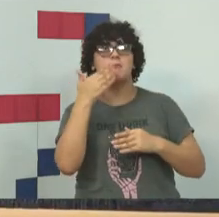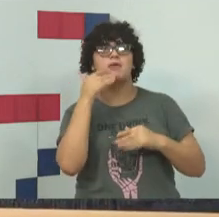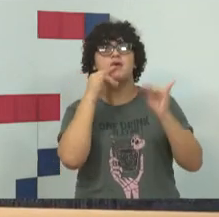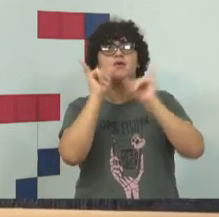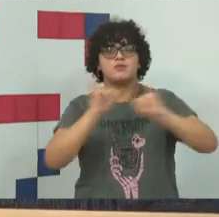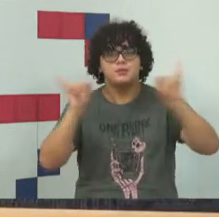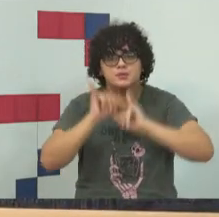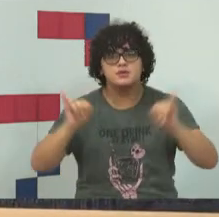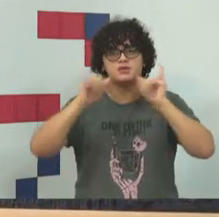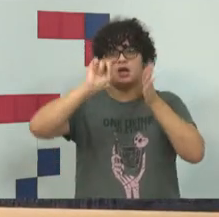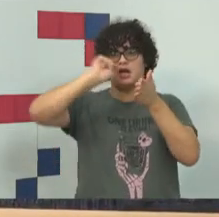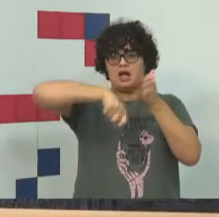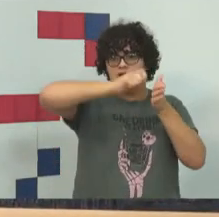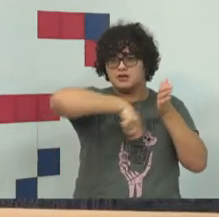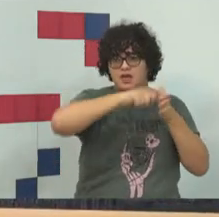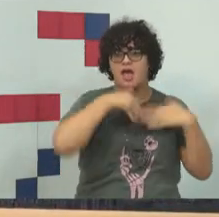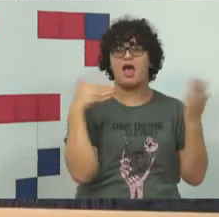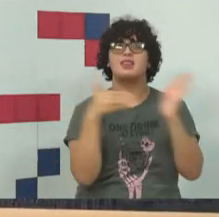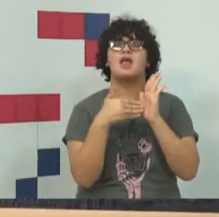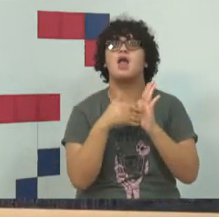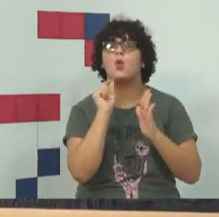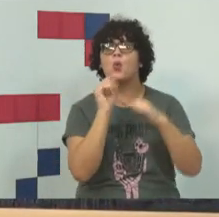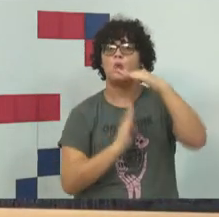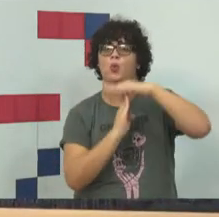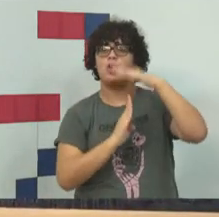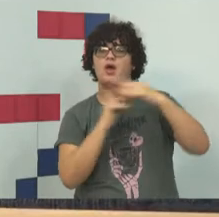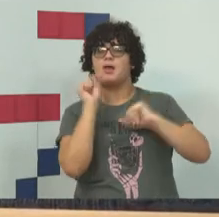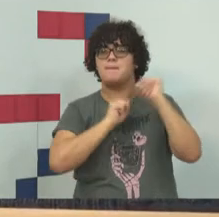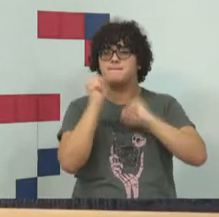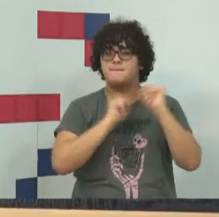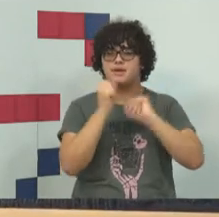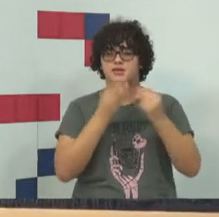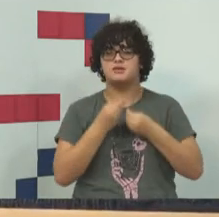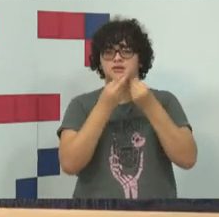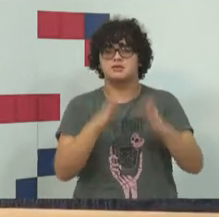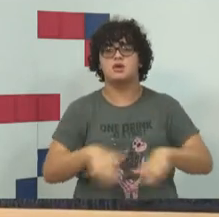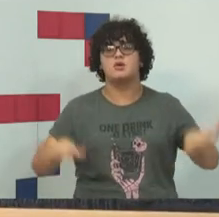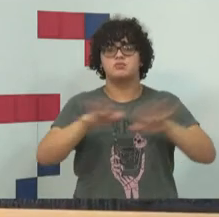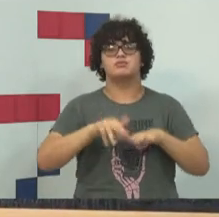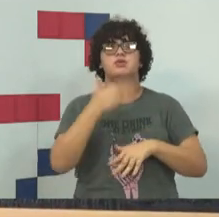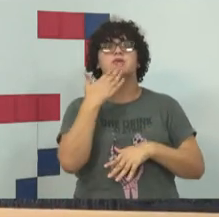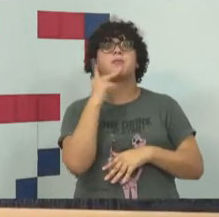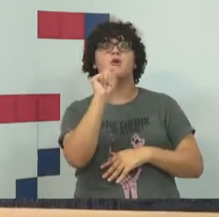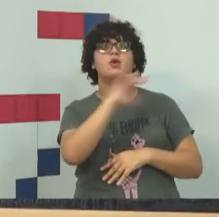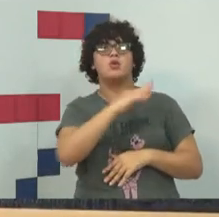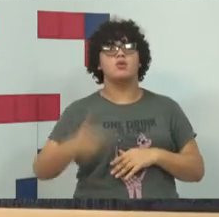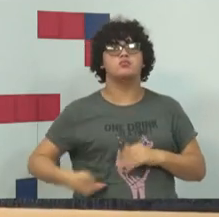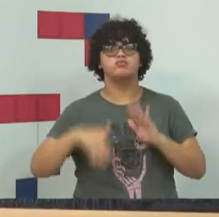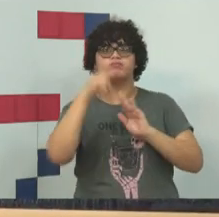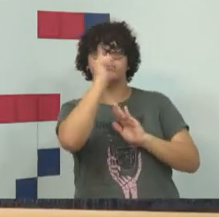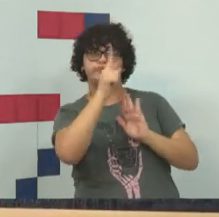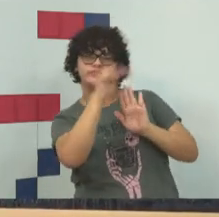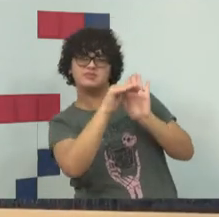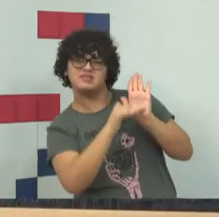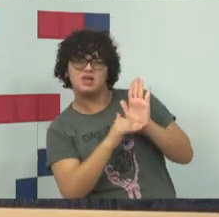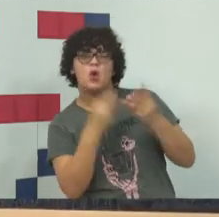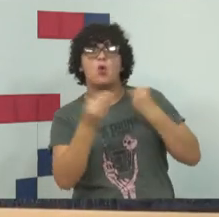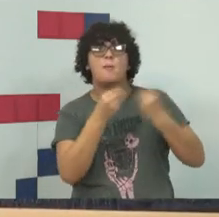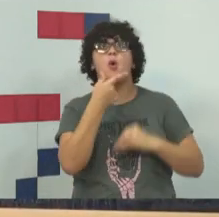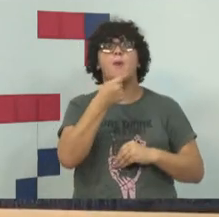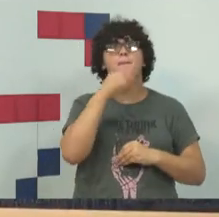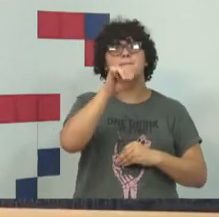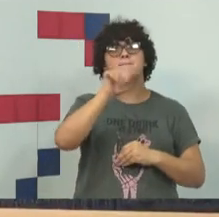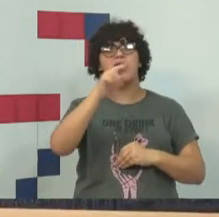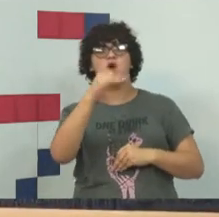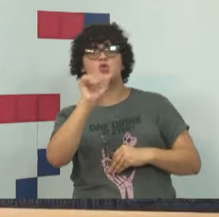cadastrais, até um limite, essa empresa pode dar sem ordem judicial. E o Marco Civil mudou um pouco a lógica do que vinha acontecendo